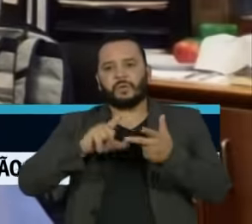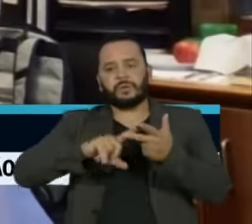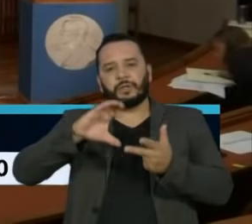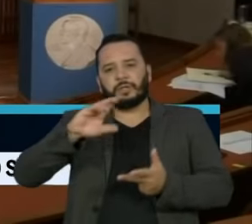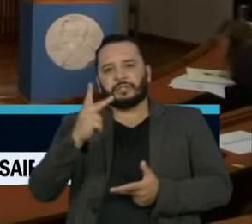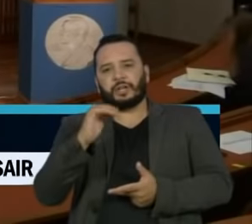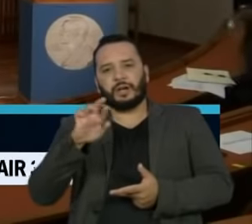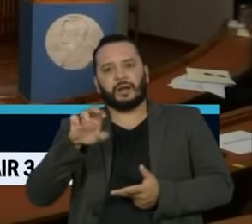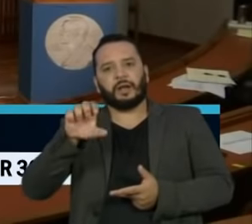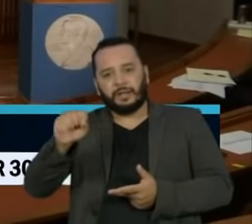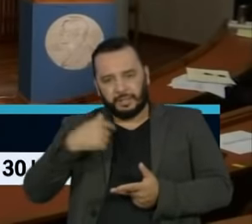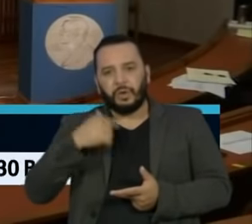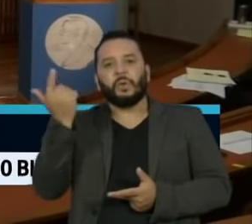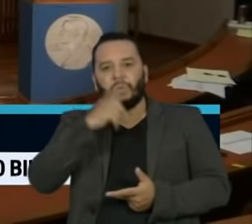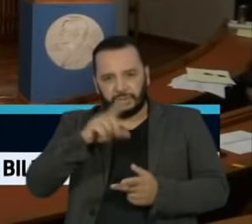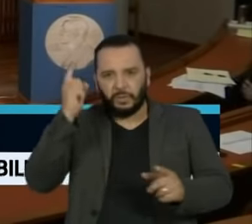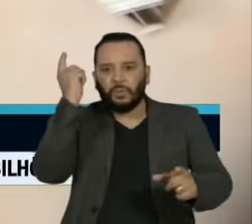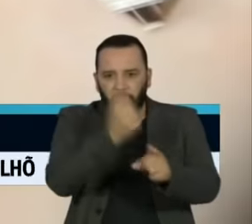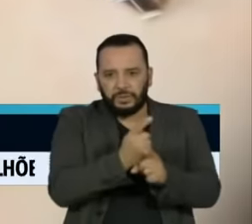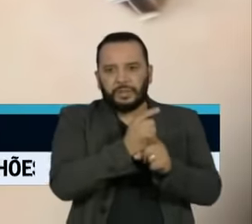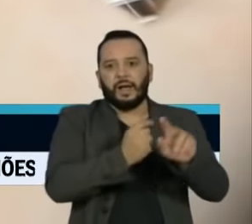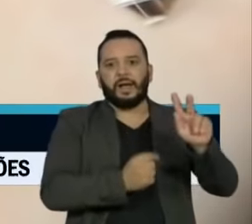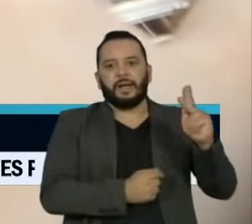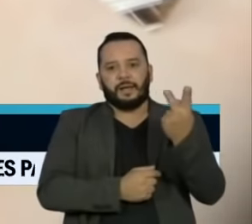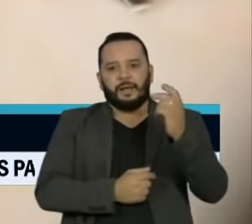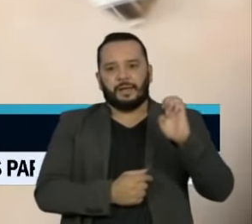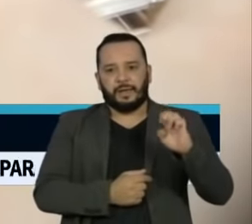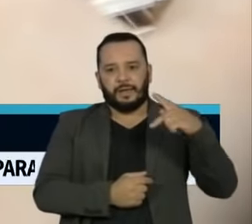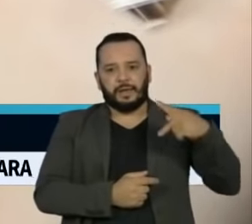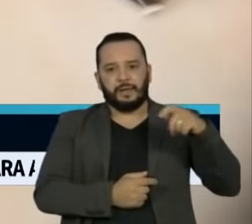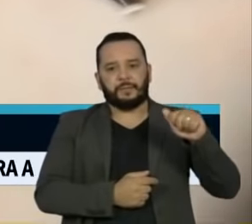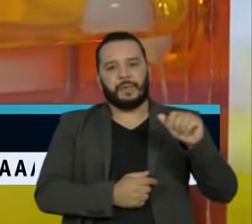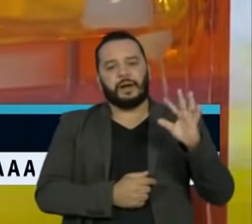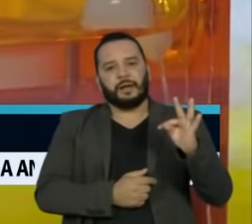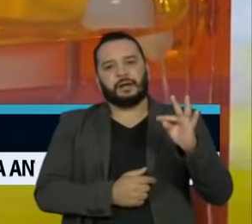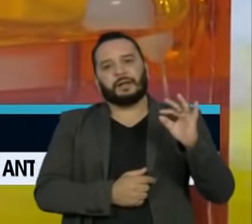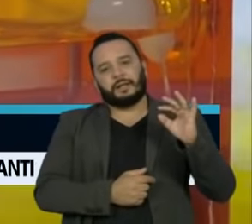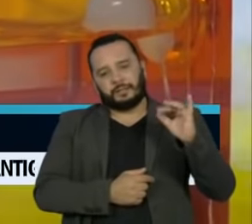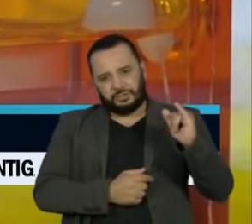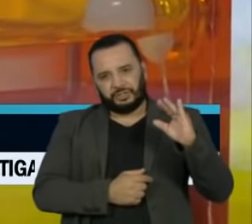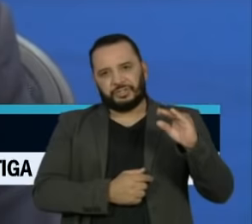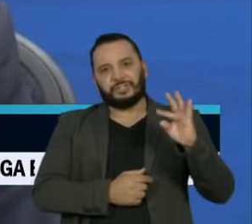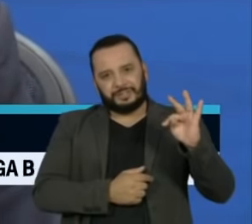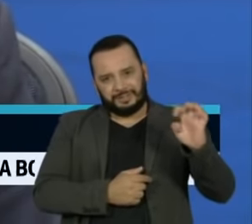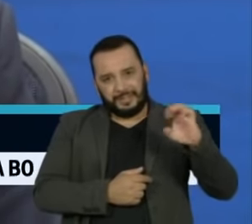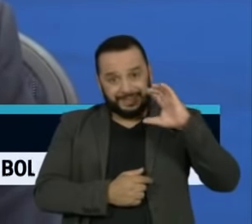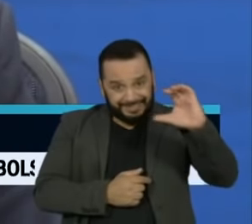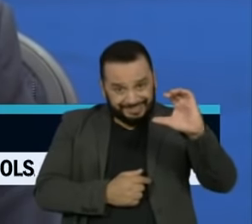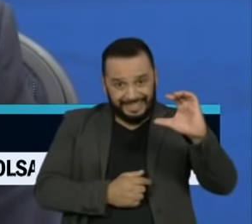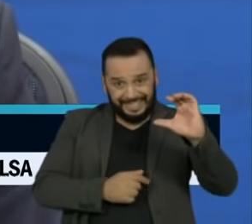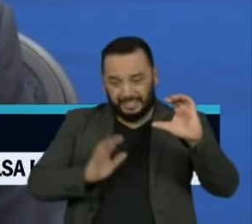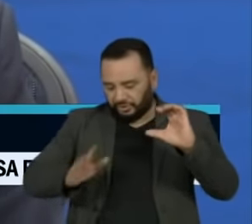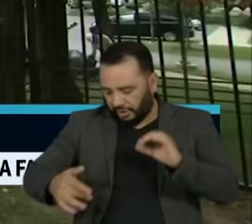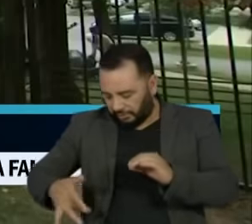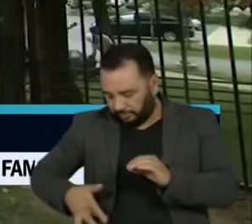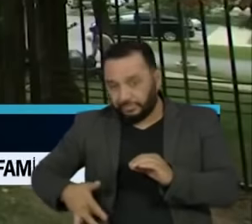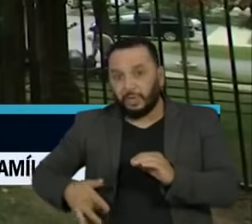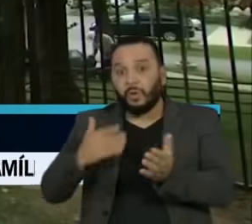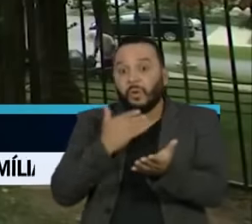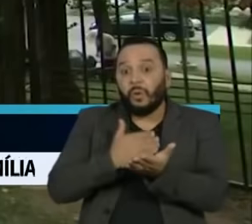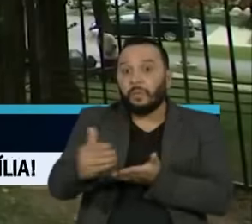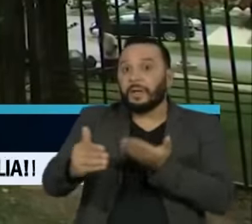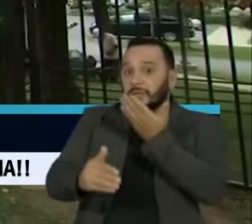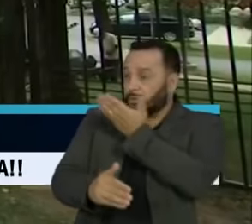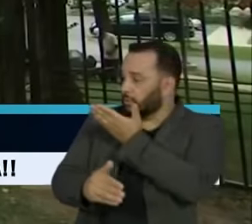isolar o micróbio e relacioná-lo à enfermidade. O trabalho que levou ao isolamento do vírus começou com o americano